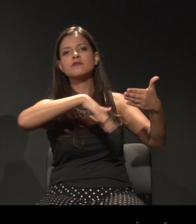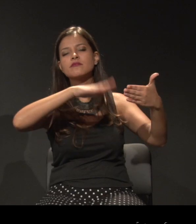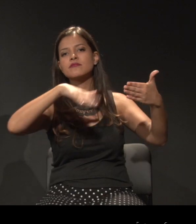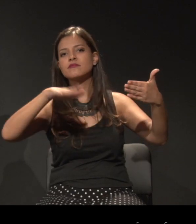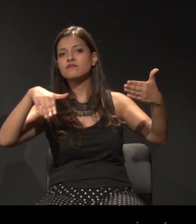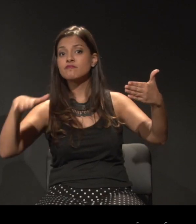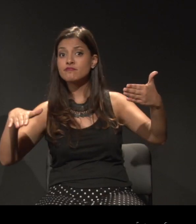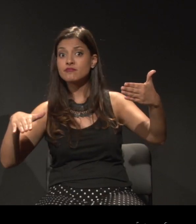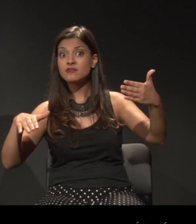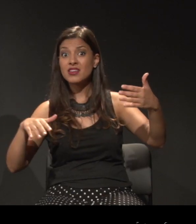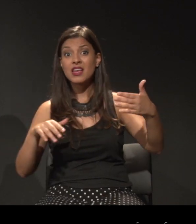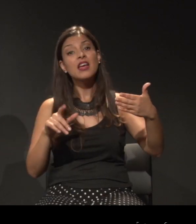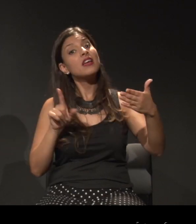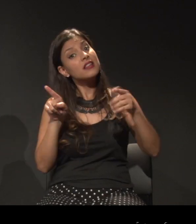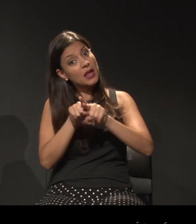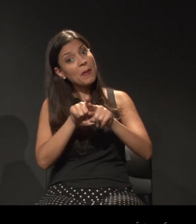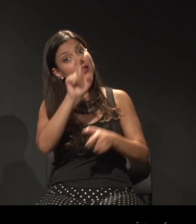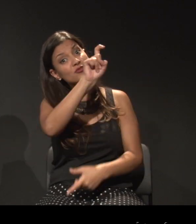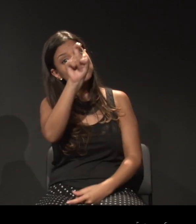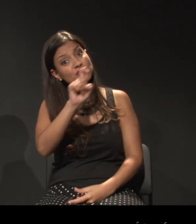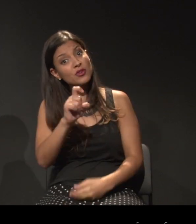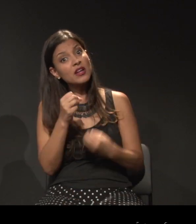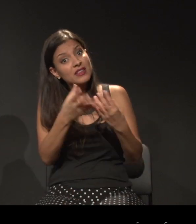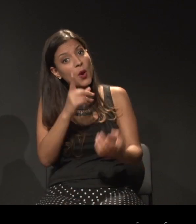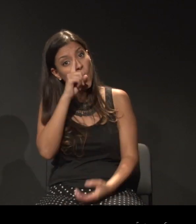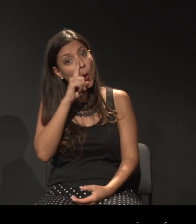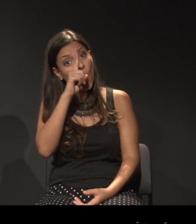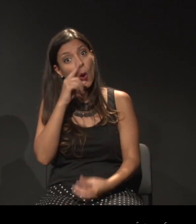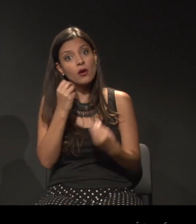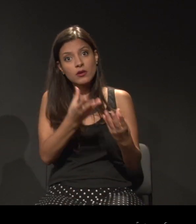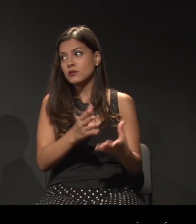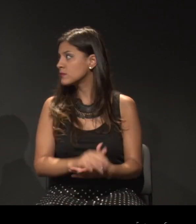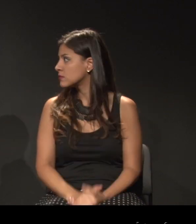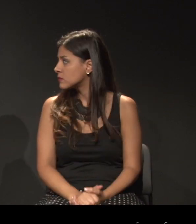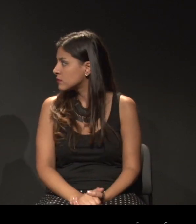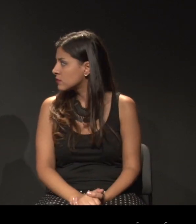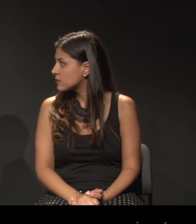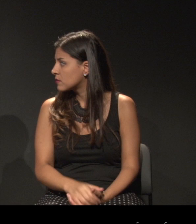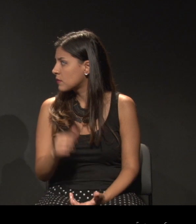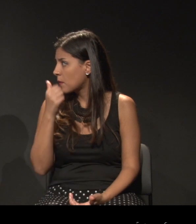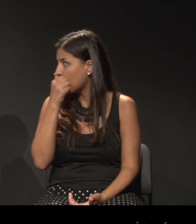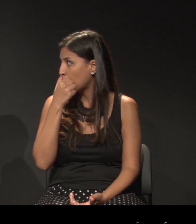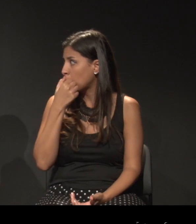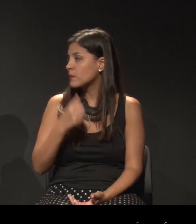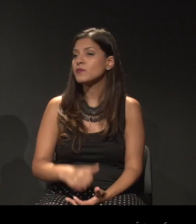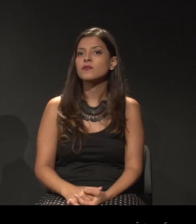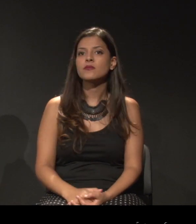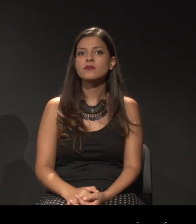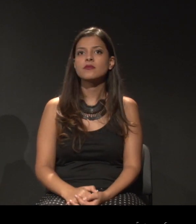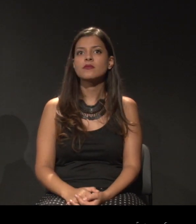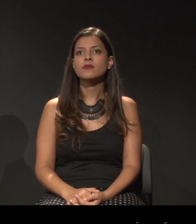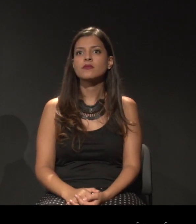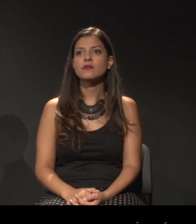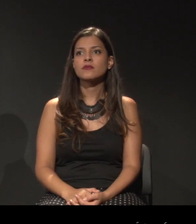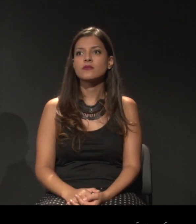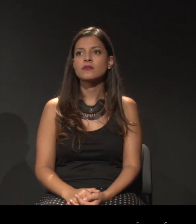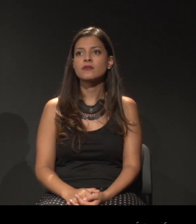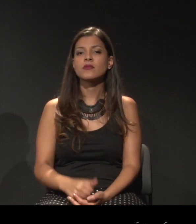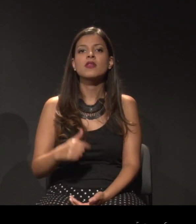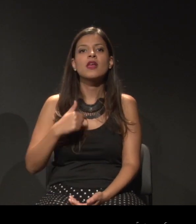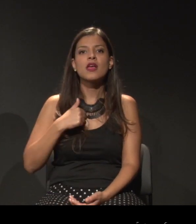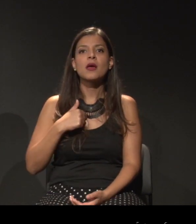O nosso plural no Fórum não está nesse lugar. Você quer me interromper? Eu queria só recapturar...